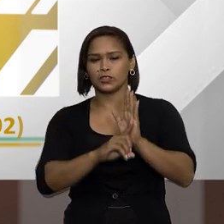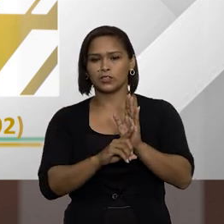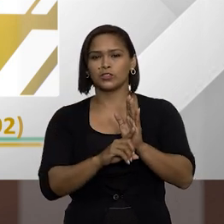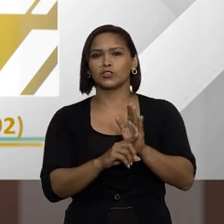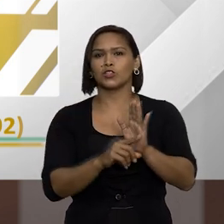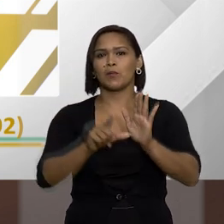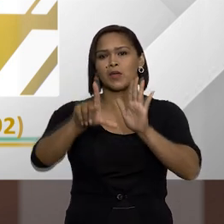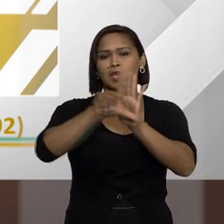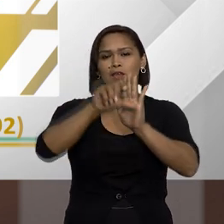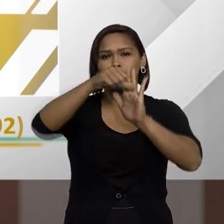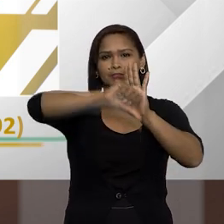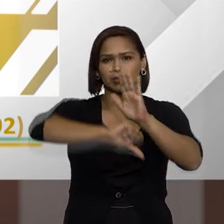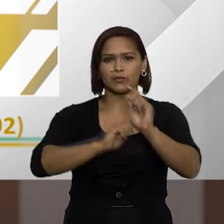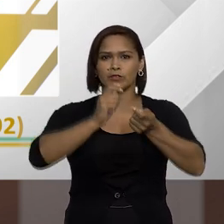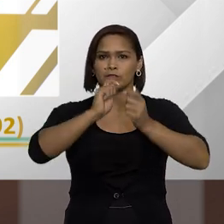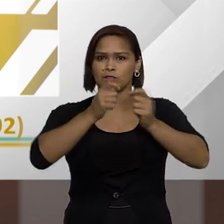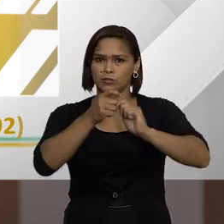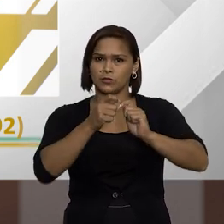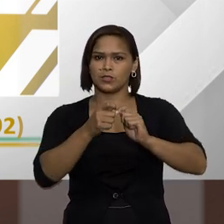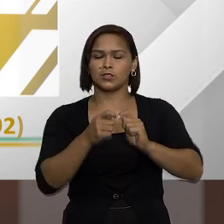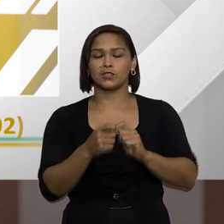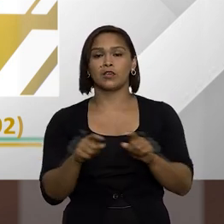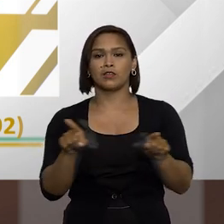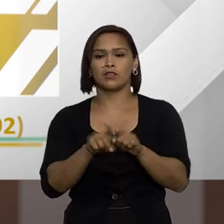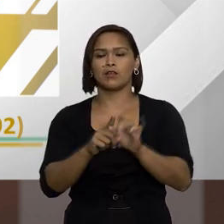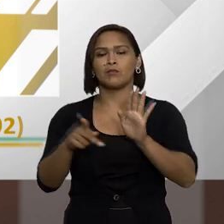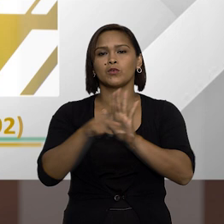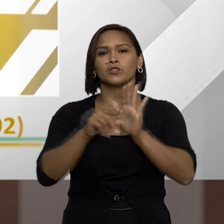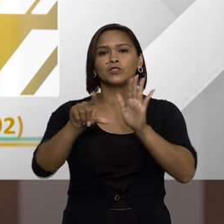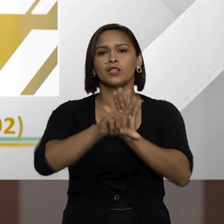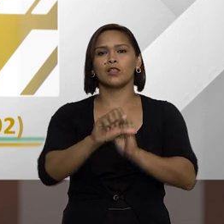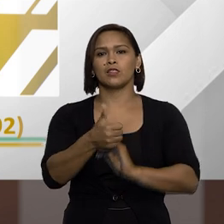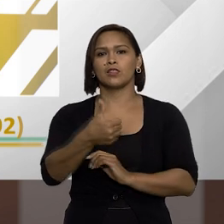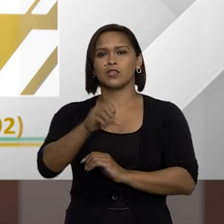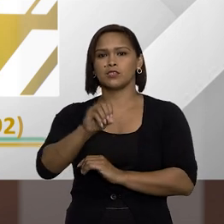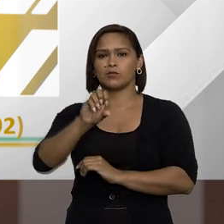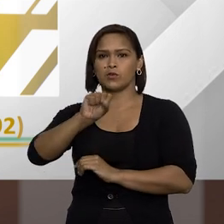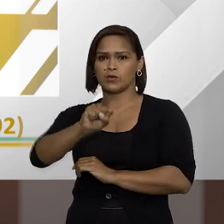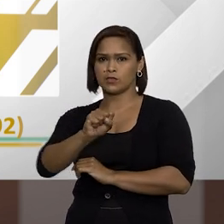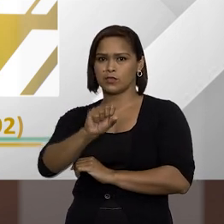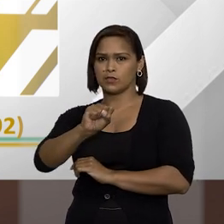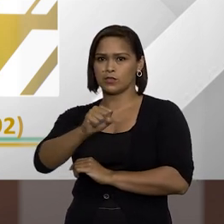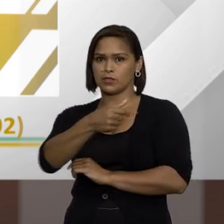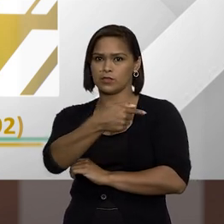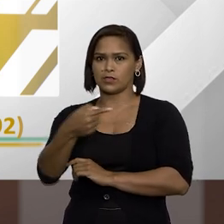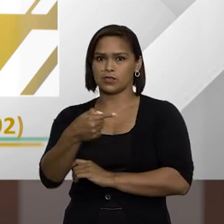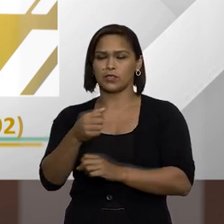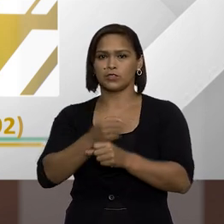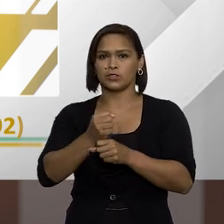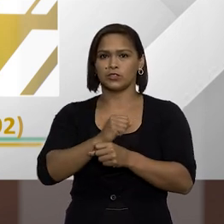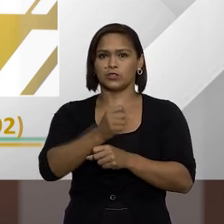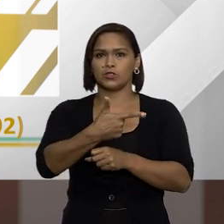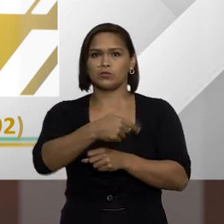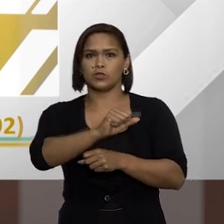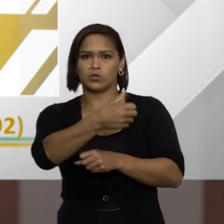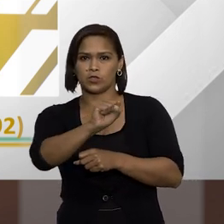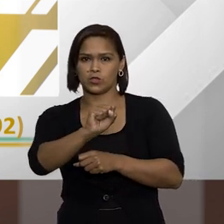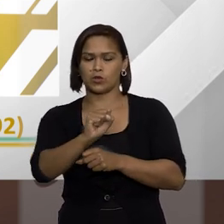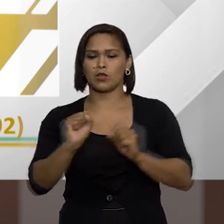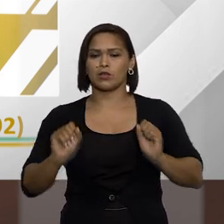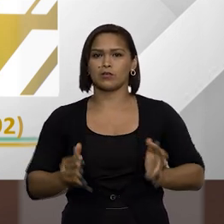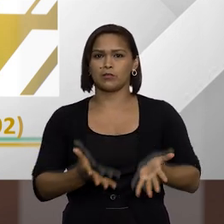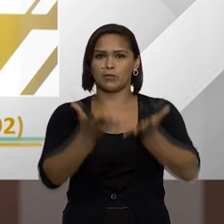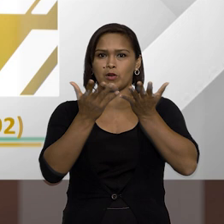improbidade administrativa e sobre o projeto de lei 10.887 de 2018 que